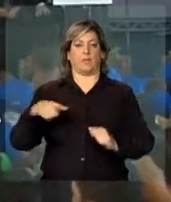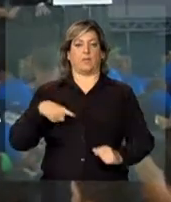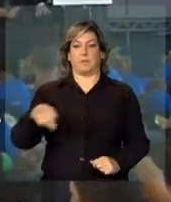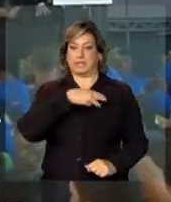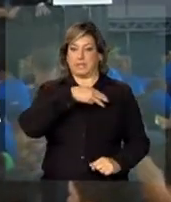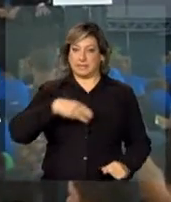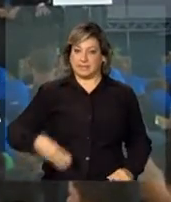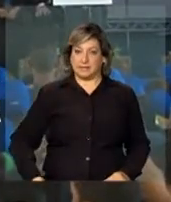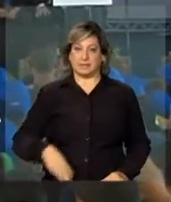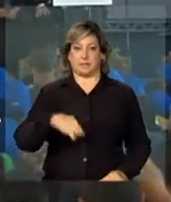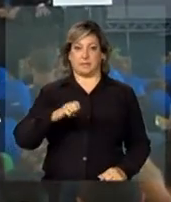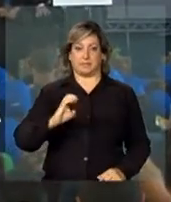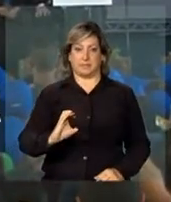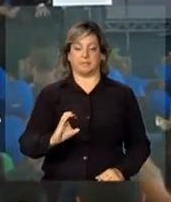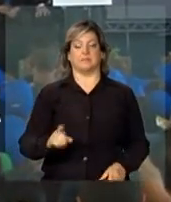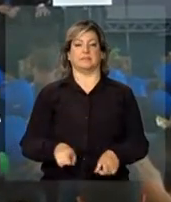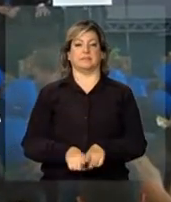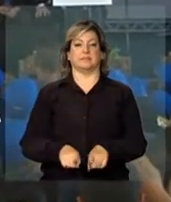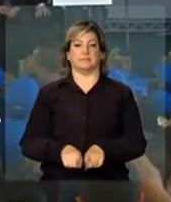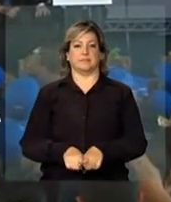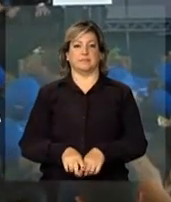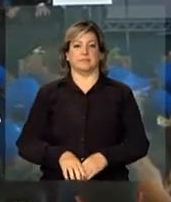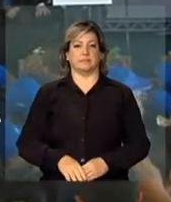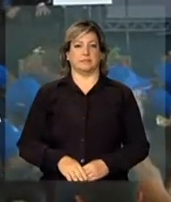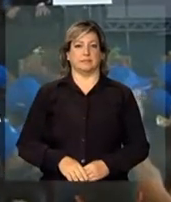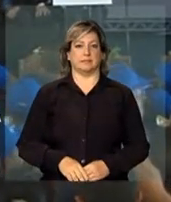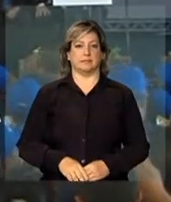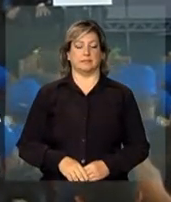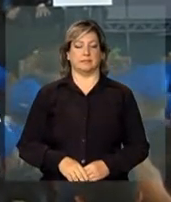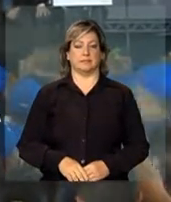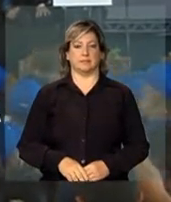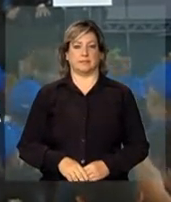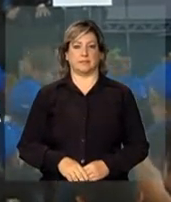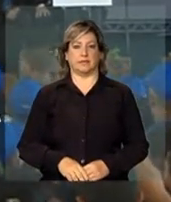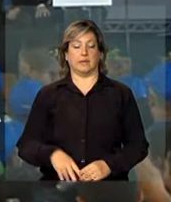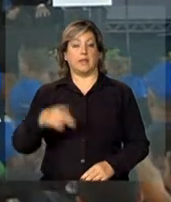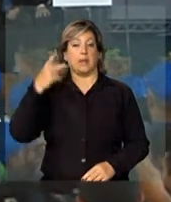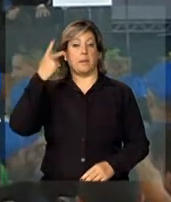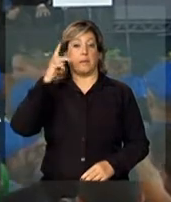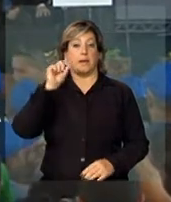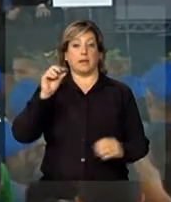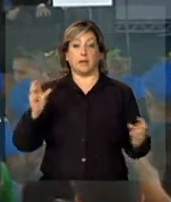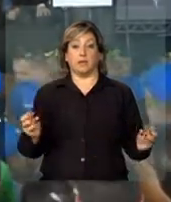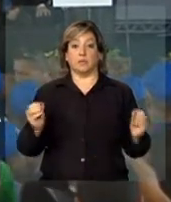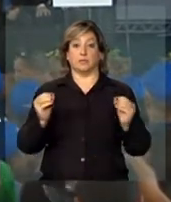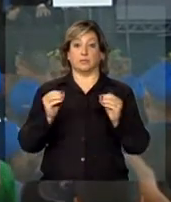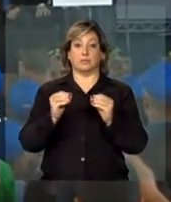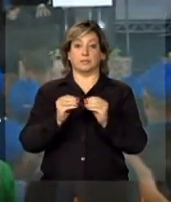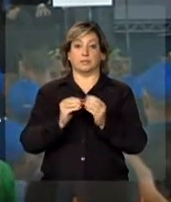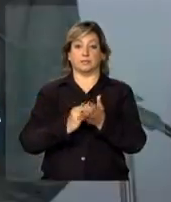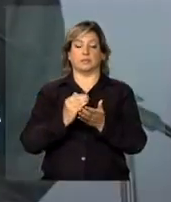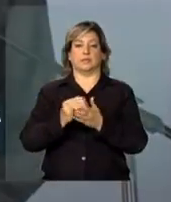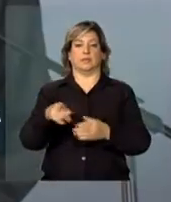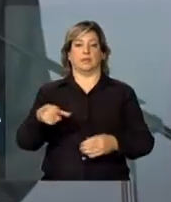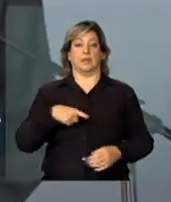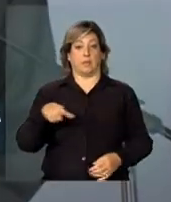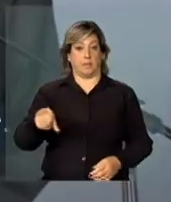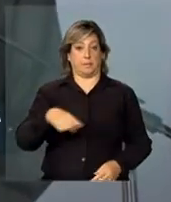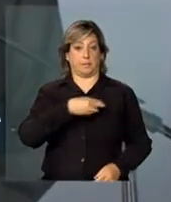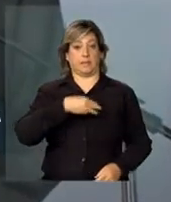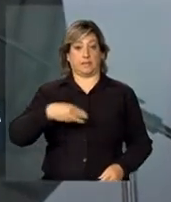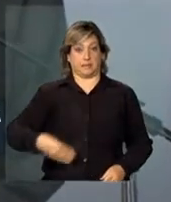e, para acrescentar, o ministro Mercadante